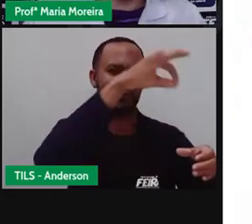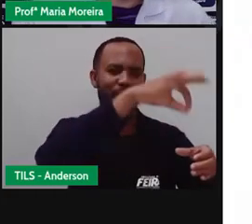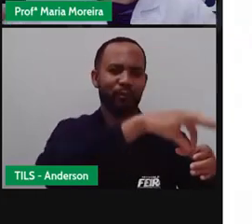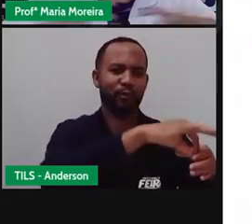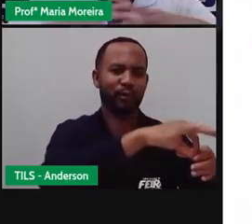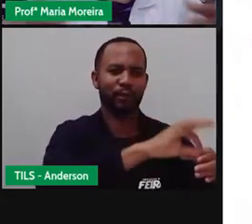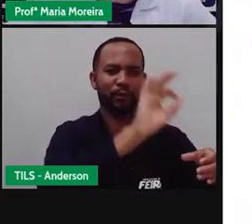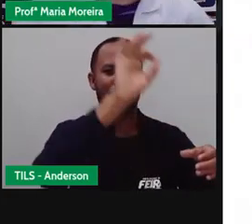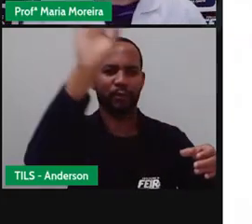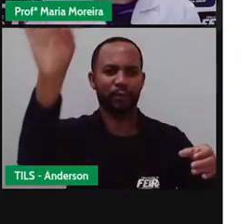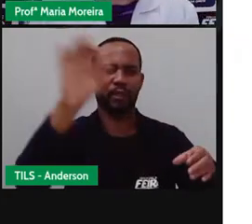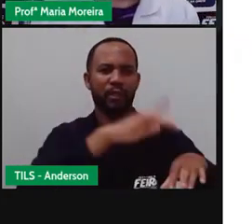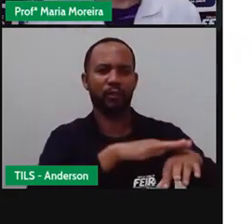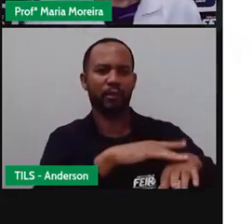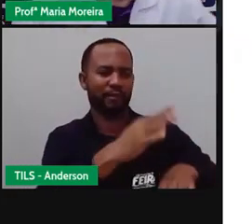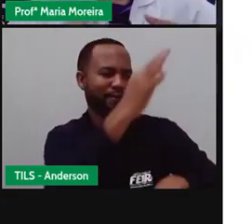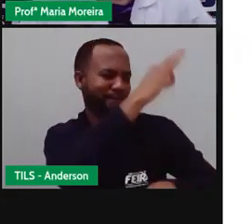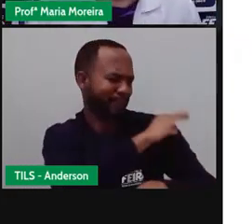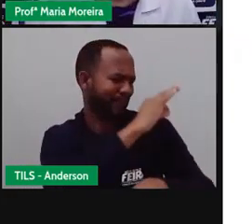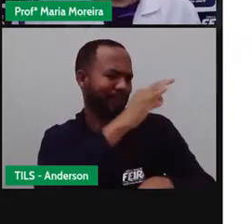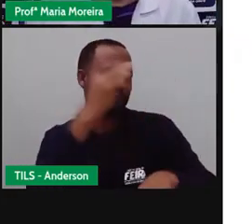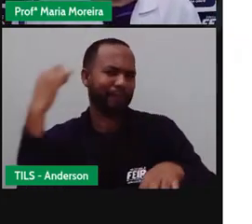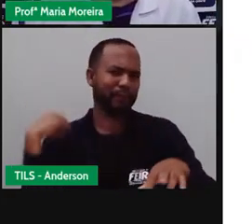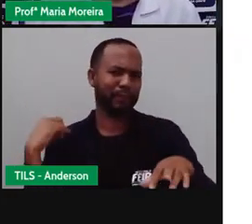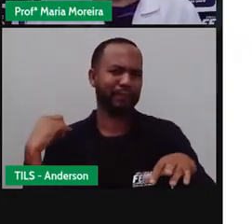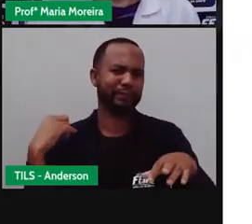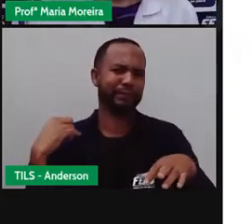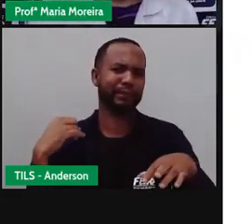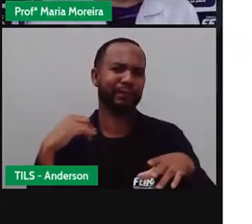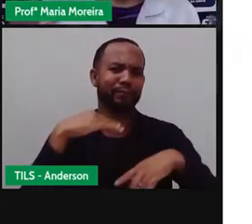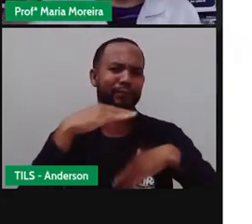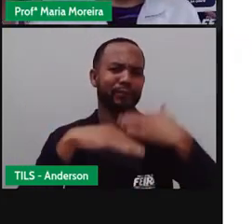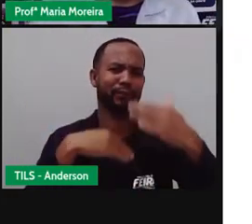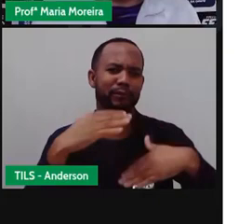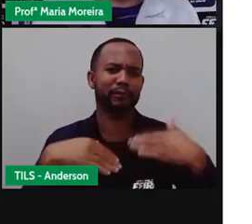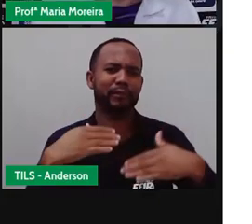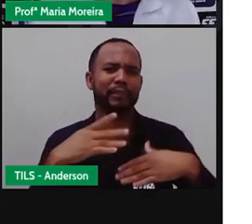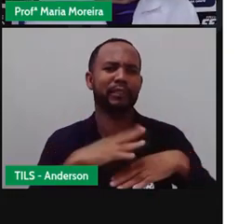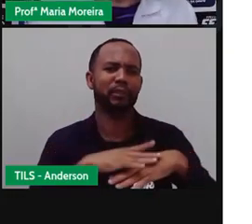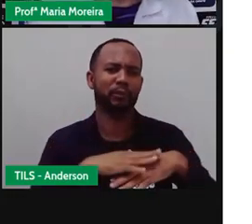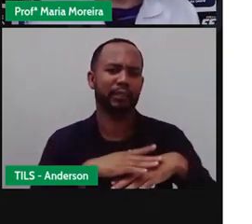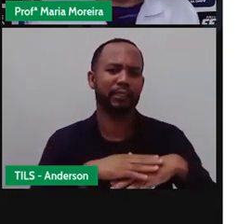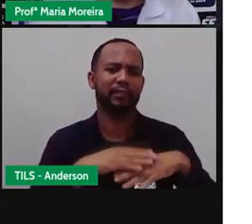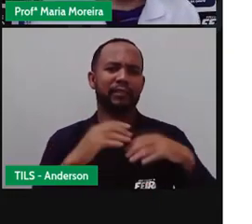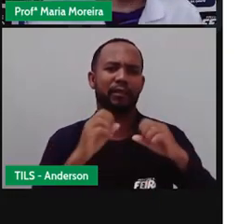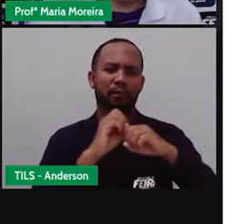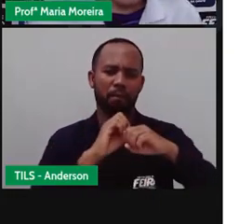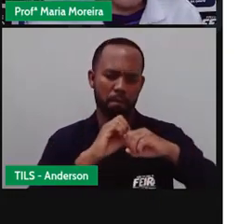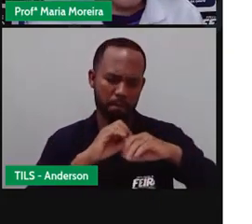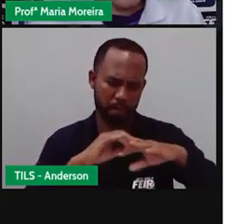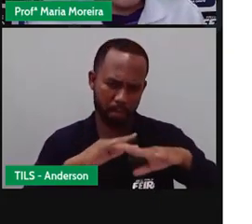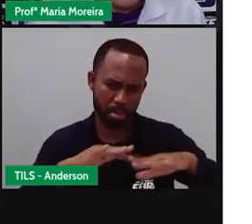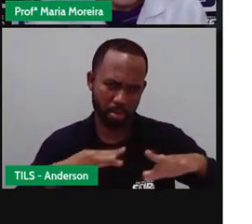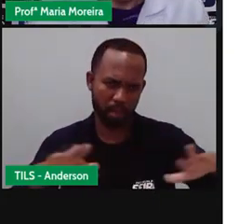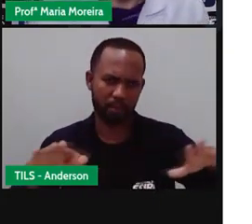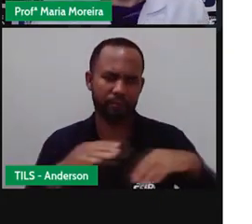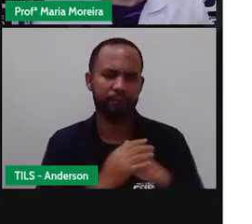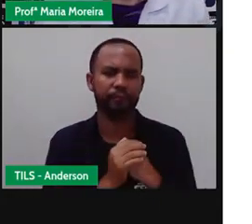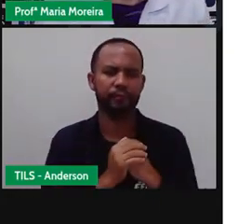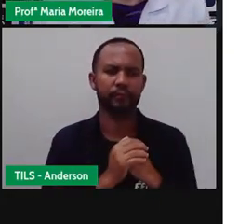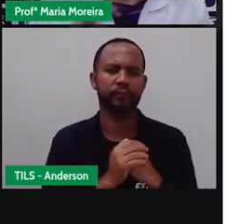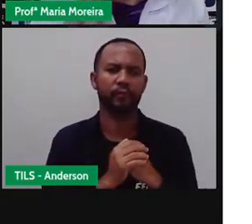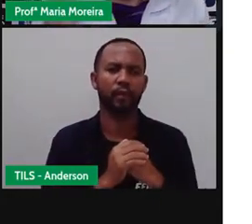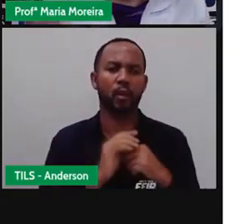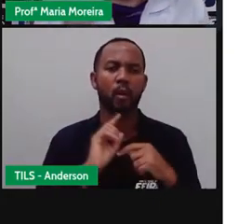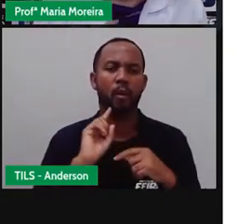Epidemia, é um surto de uma doença, o quê, em uma determinada localidade. Já pandemia, não, que é o que a gente está vivendo agora. Bom,